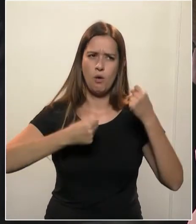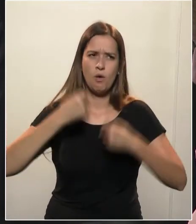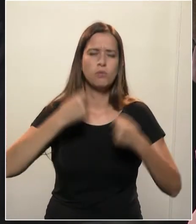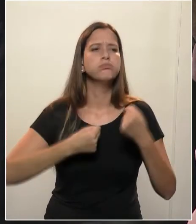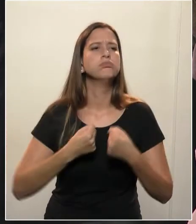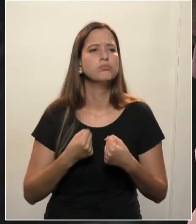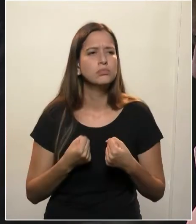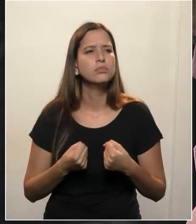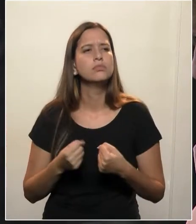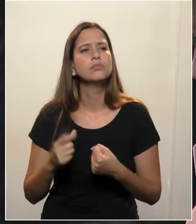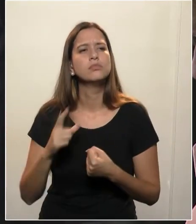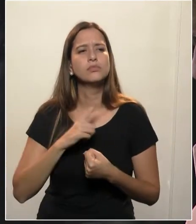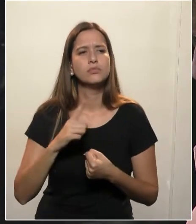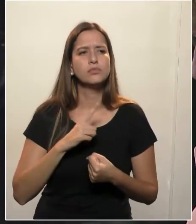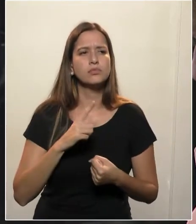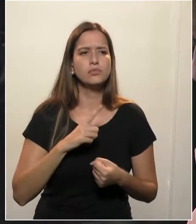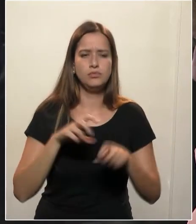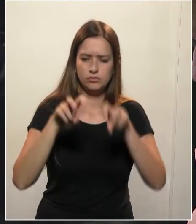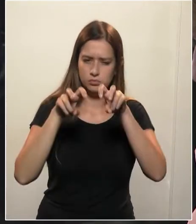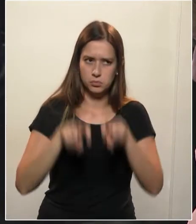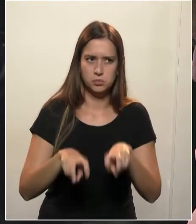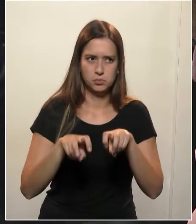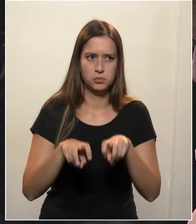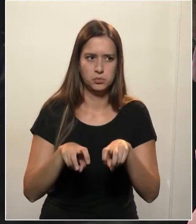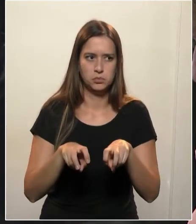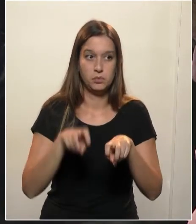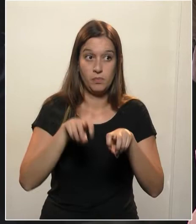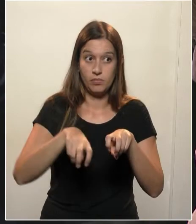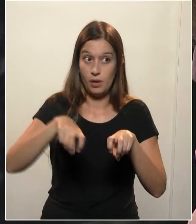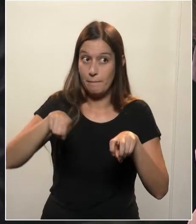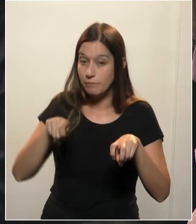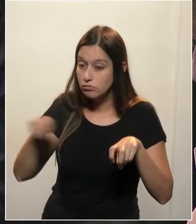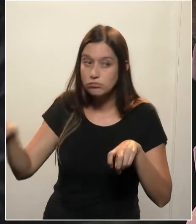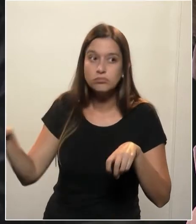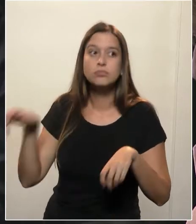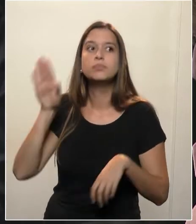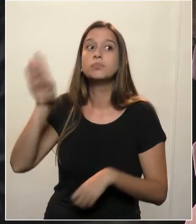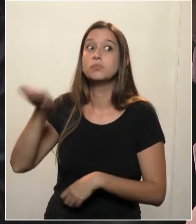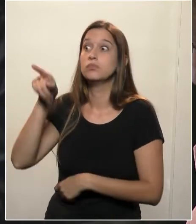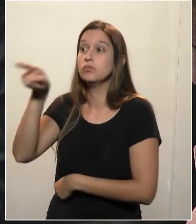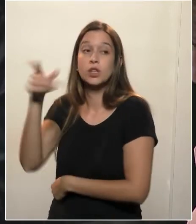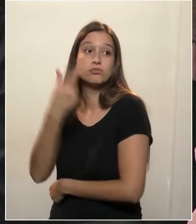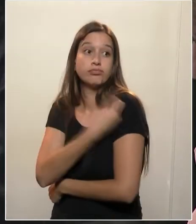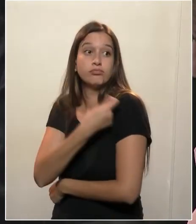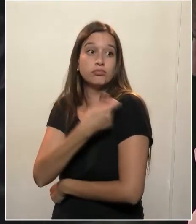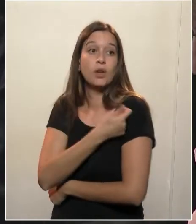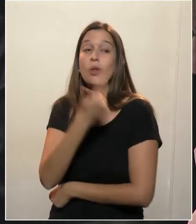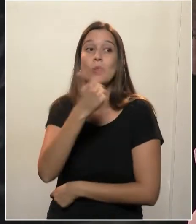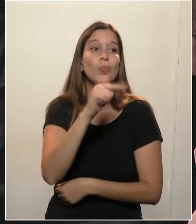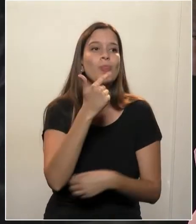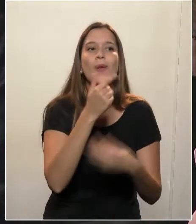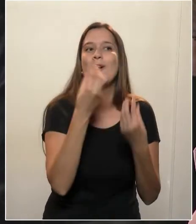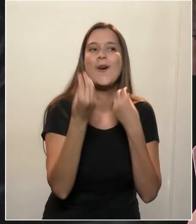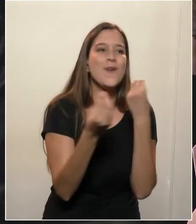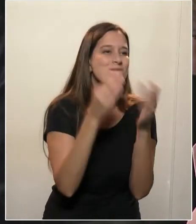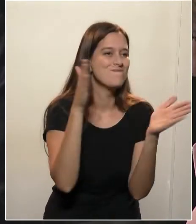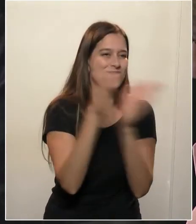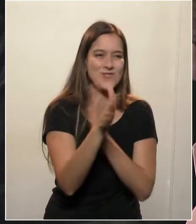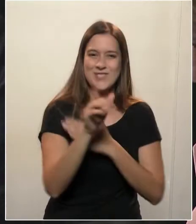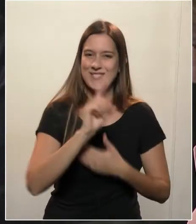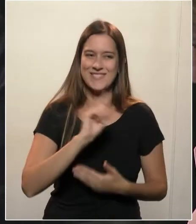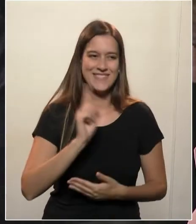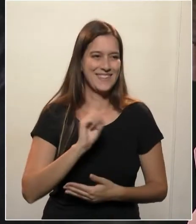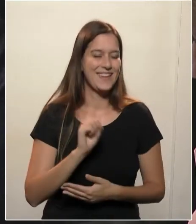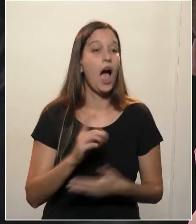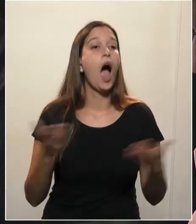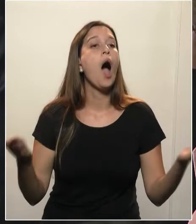os seus superiores, iam casa por casa fazendo a vacinação de todo mundo. Não havia como escapar. Qual a dificuldade que nós temos hoje para fazer os testes? No